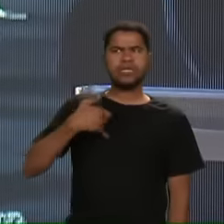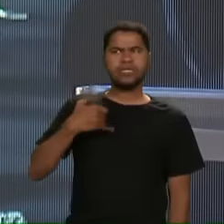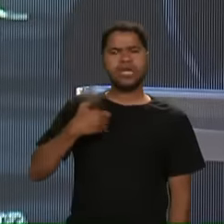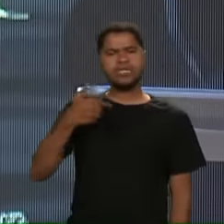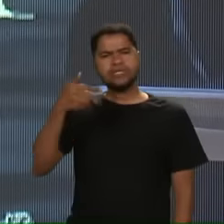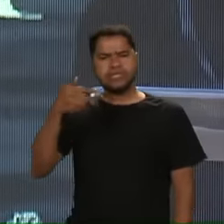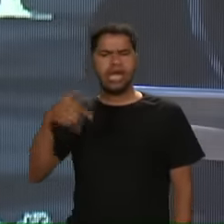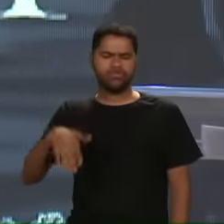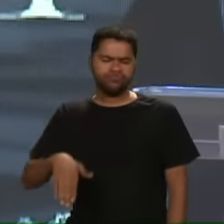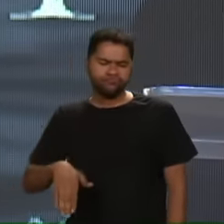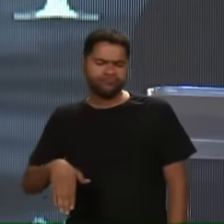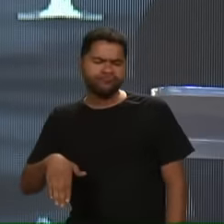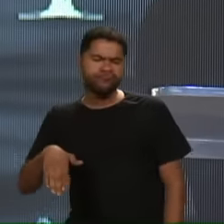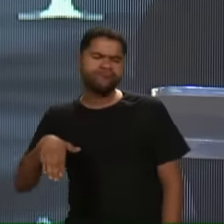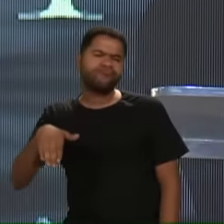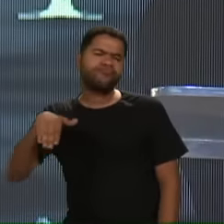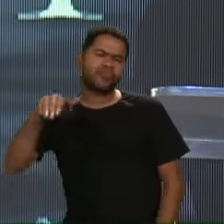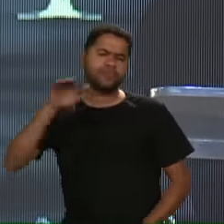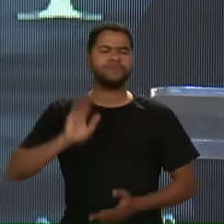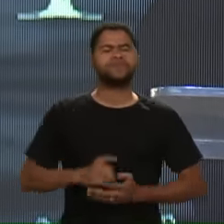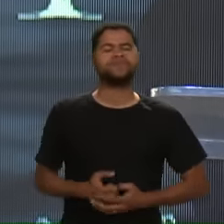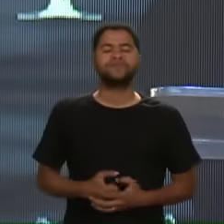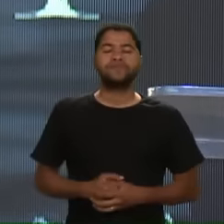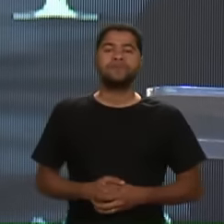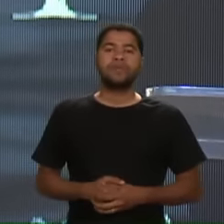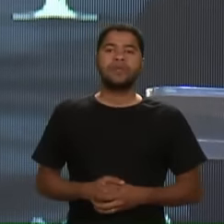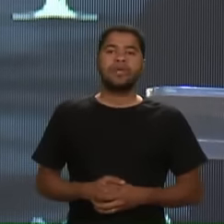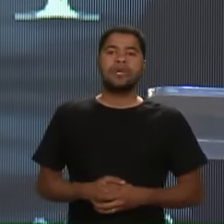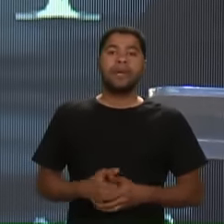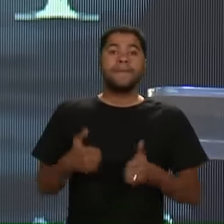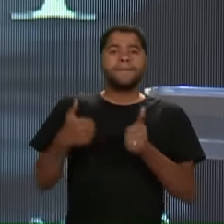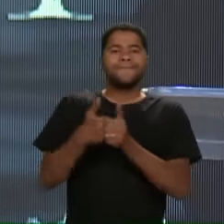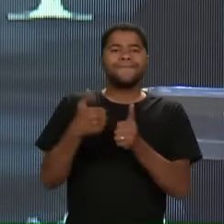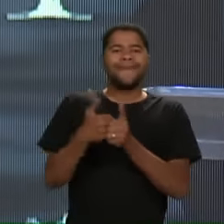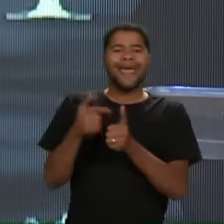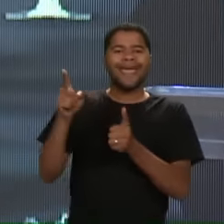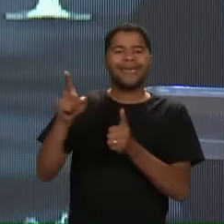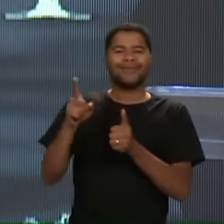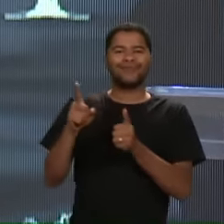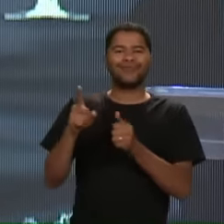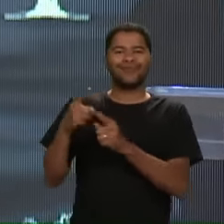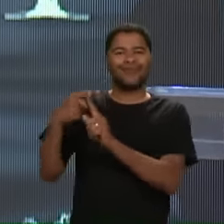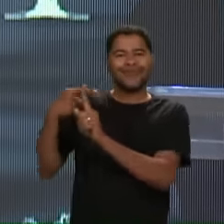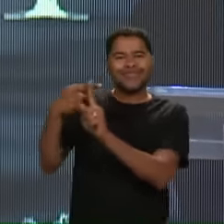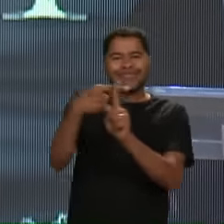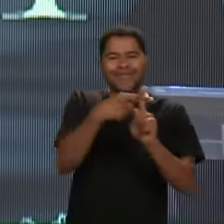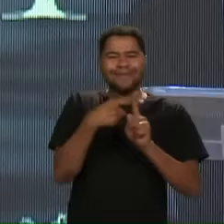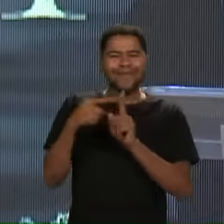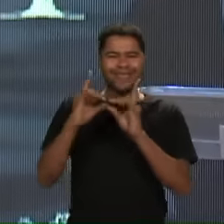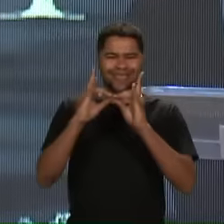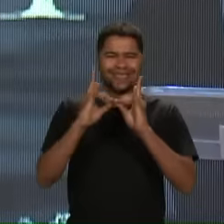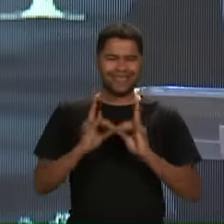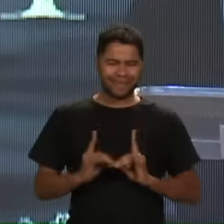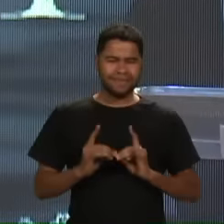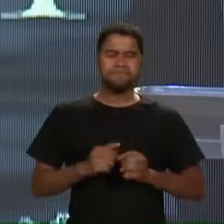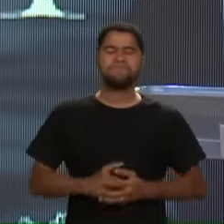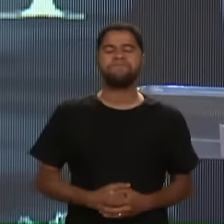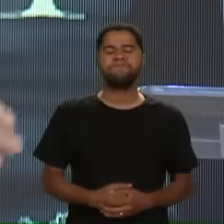anos Era uma criança Bem perto do cemitério Naquela época época